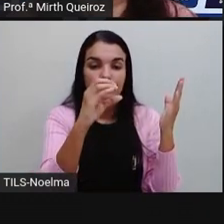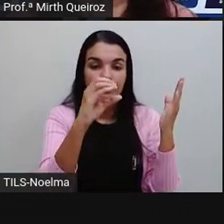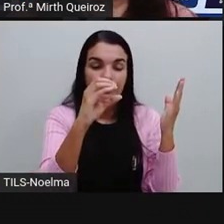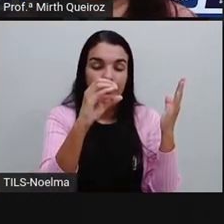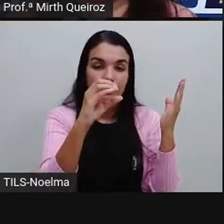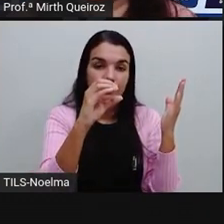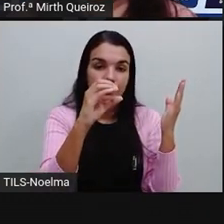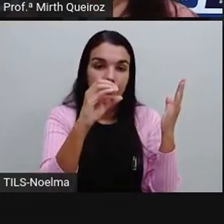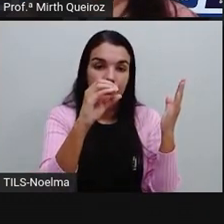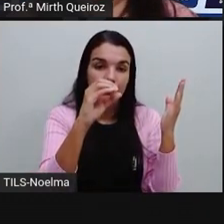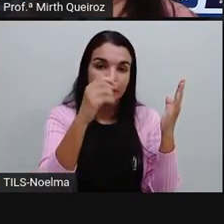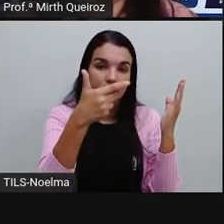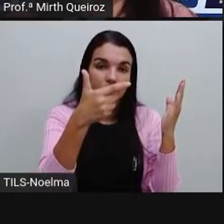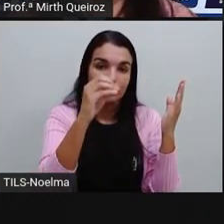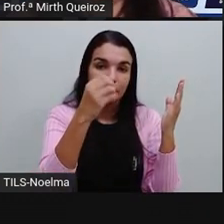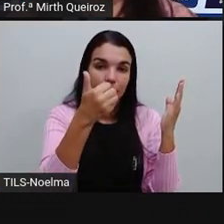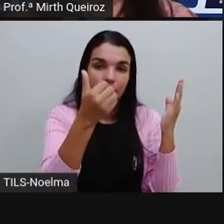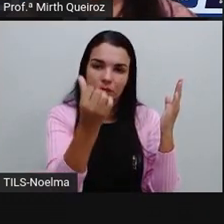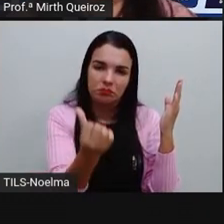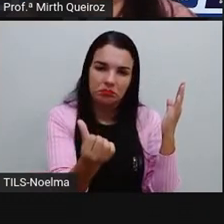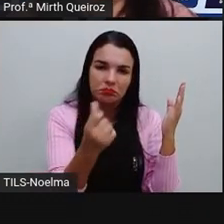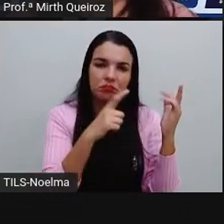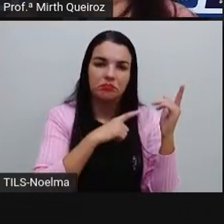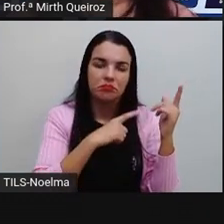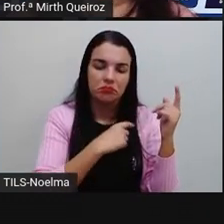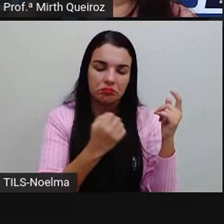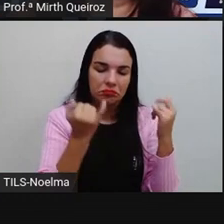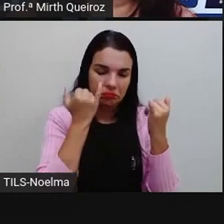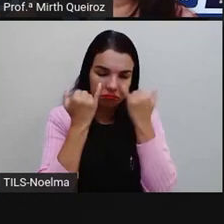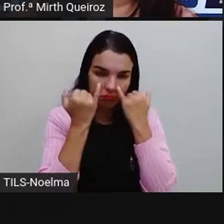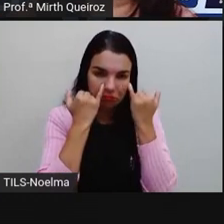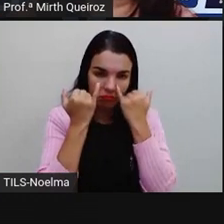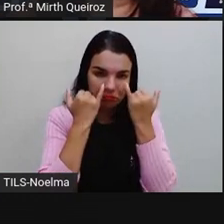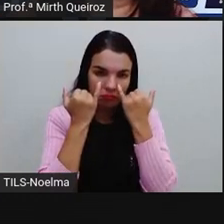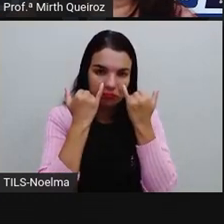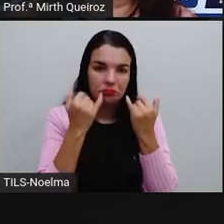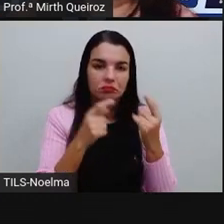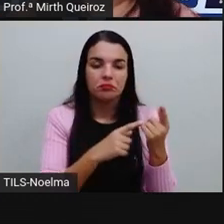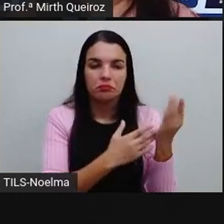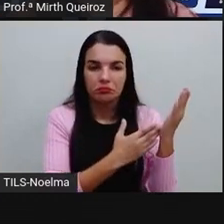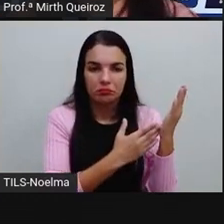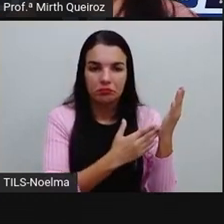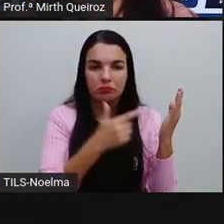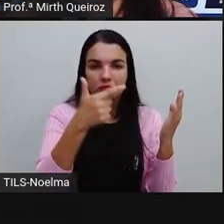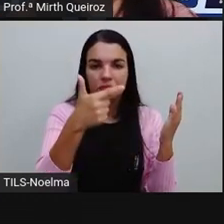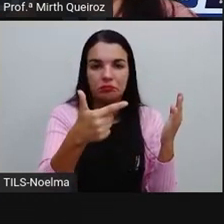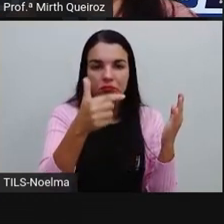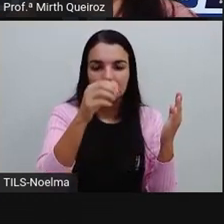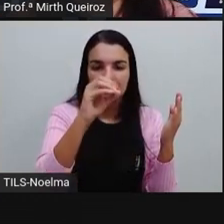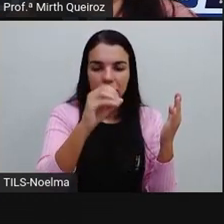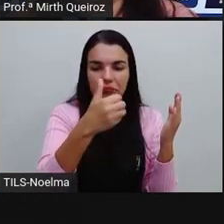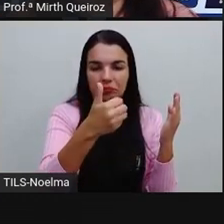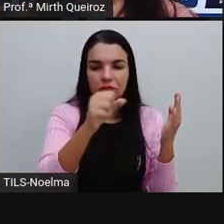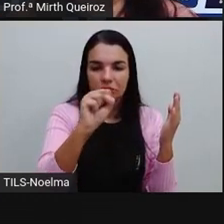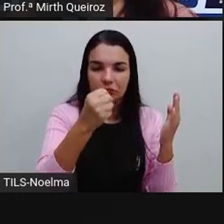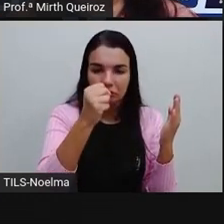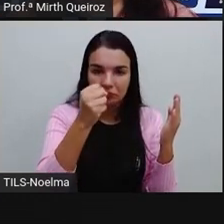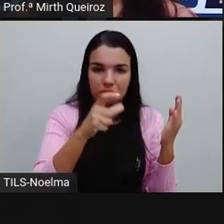,06. Janeiro de 2017, 58,17. Janeiro de 2018,